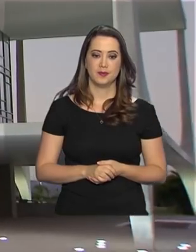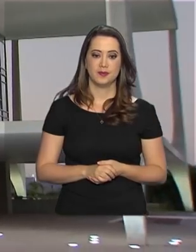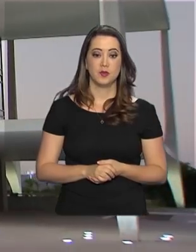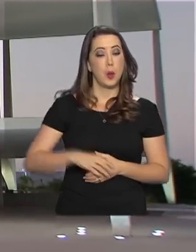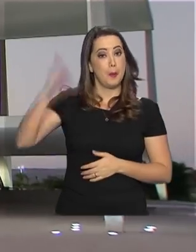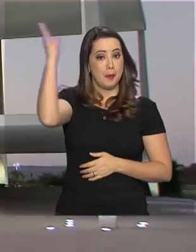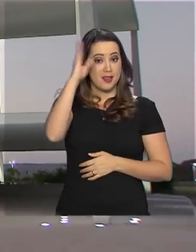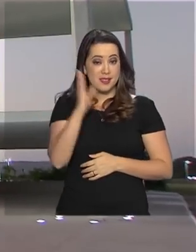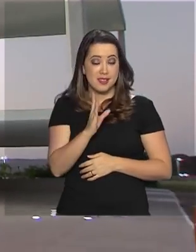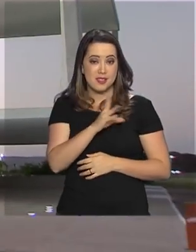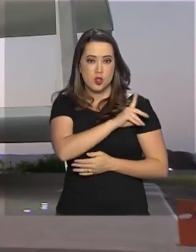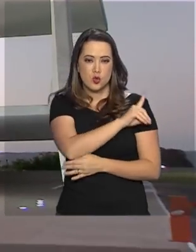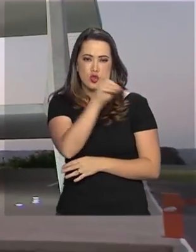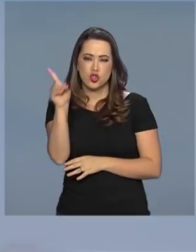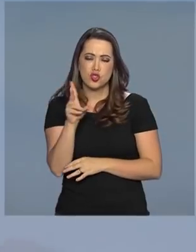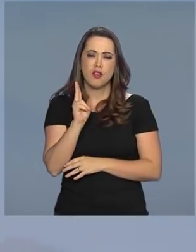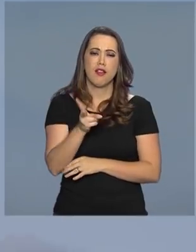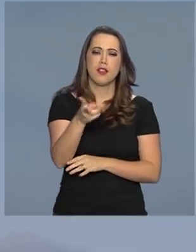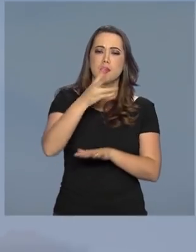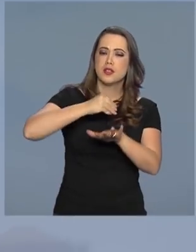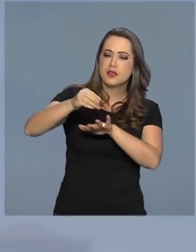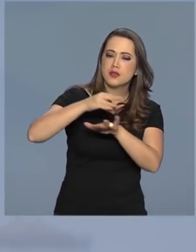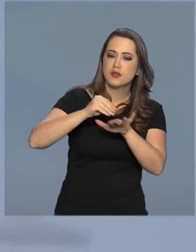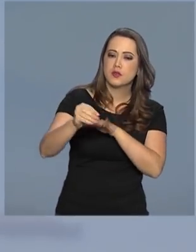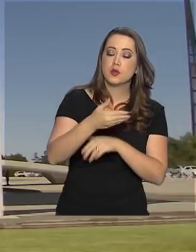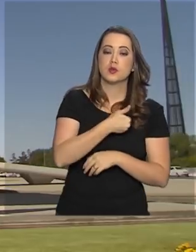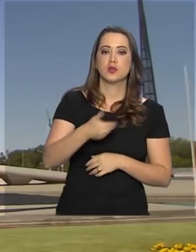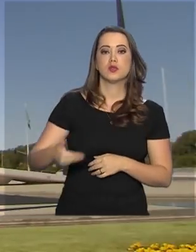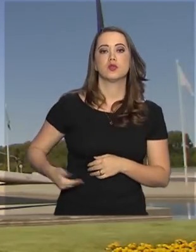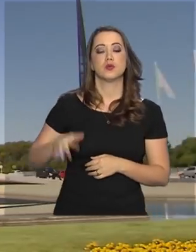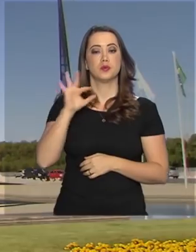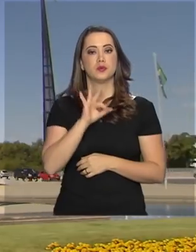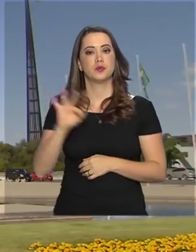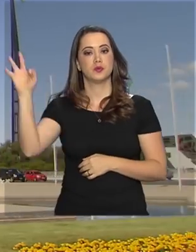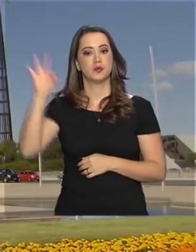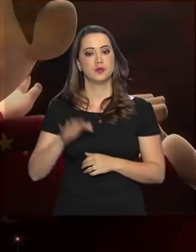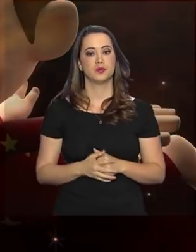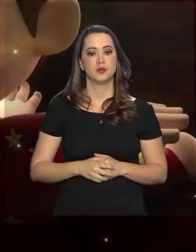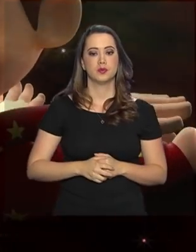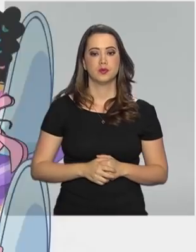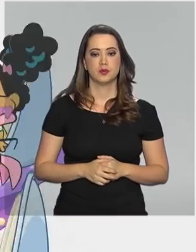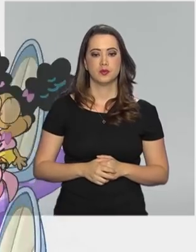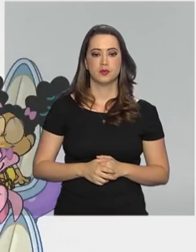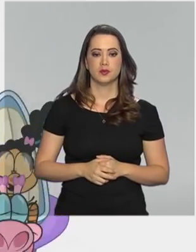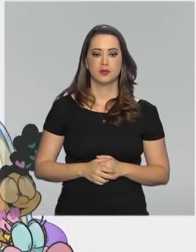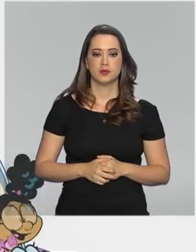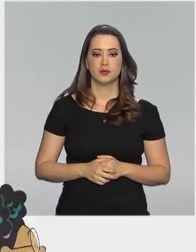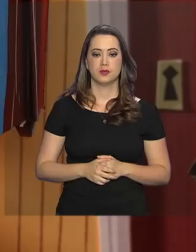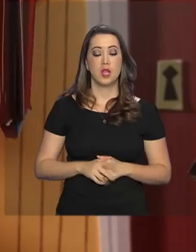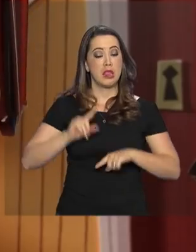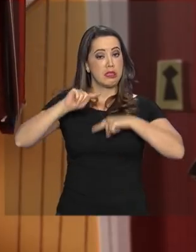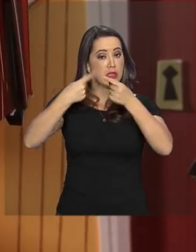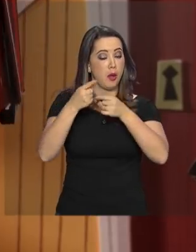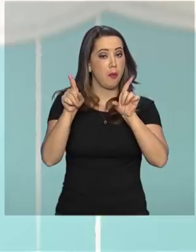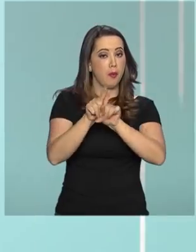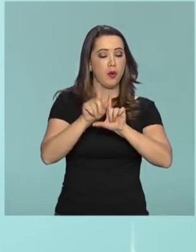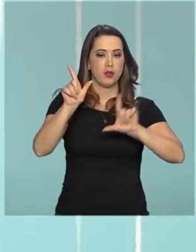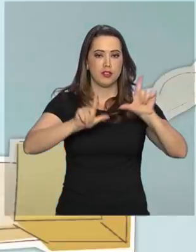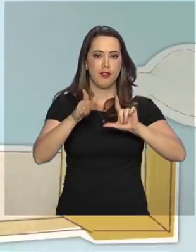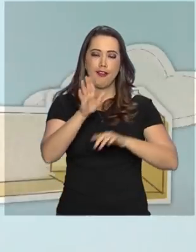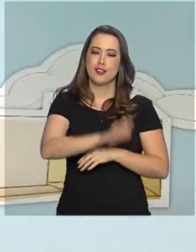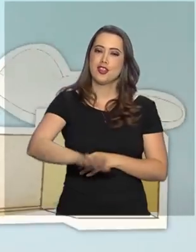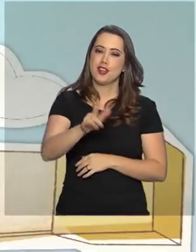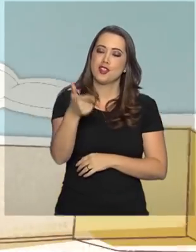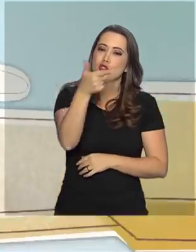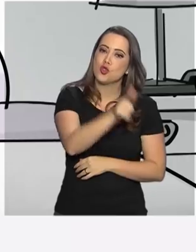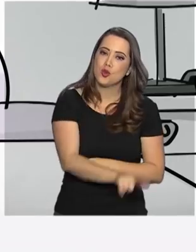Brasil em dia, todas as informações do governo federal. Em seguida, programação é deles